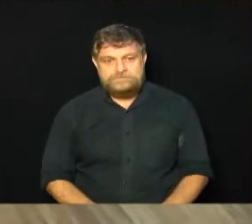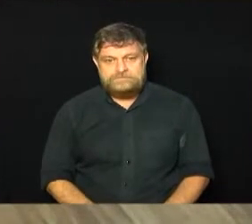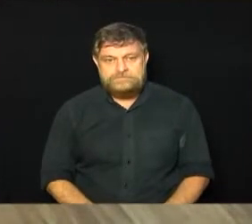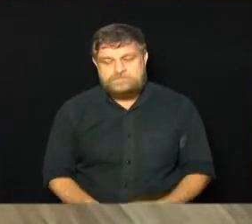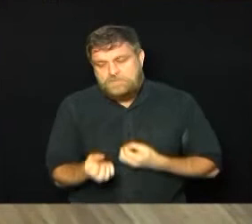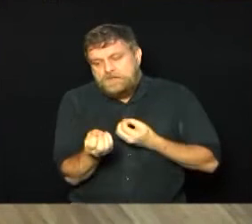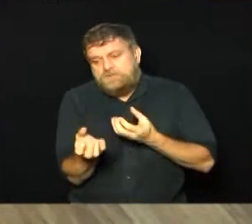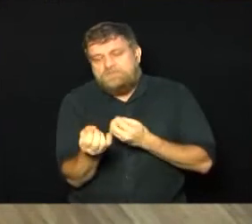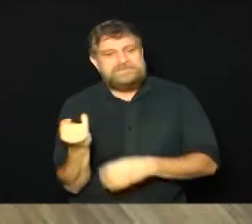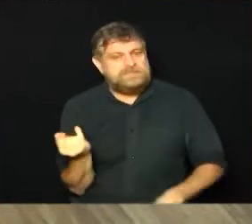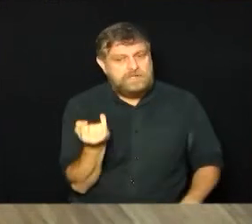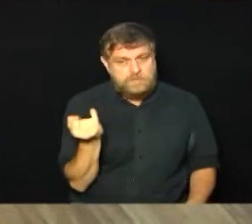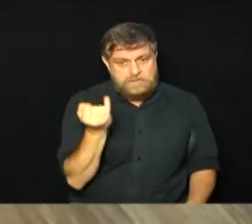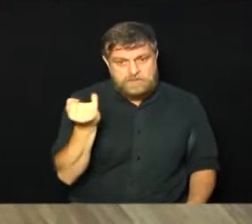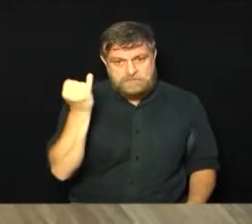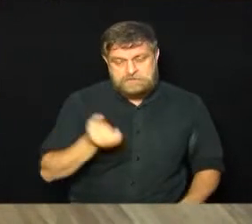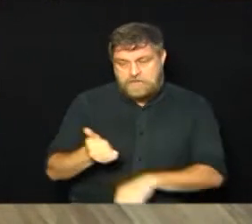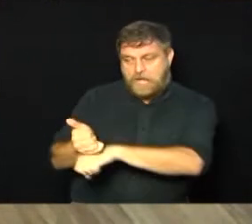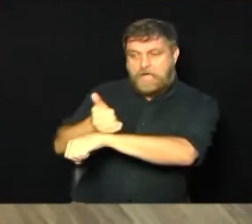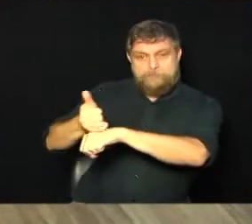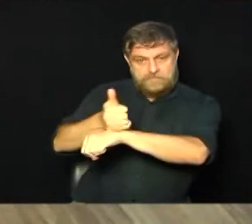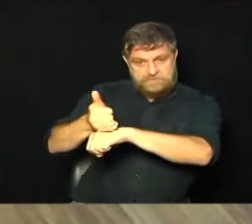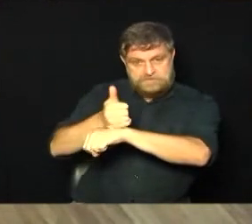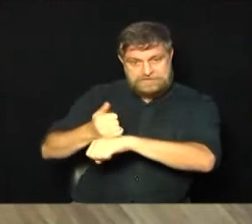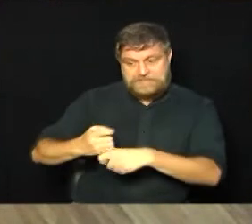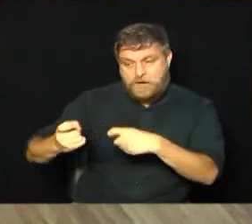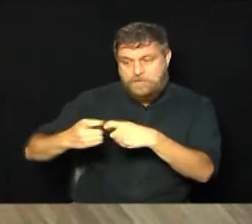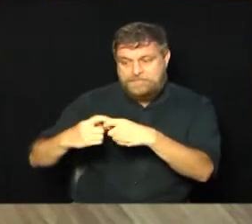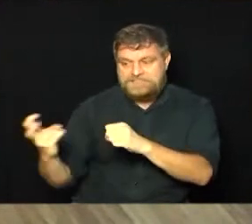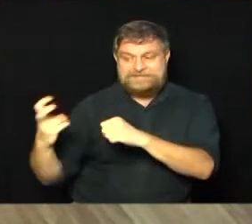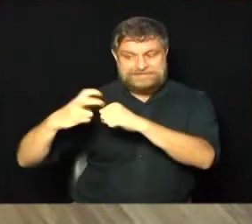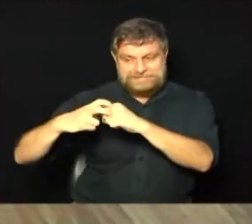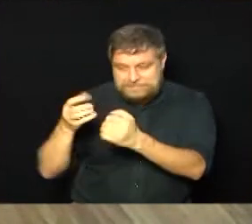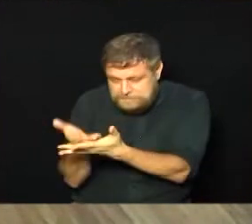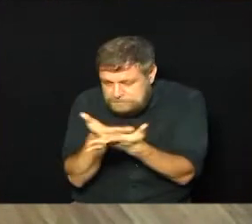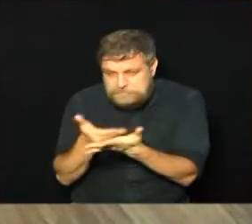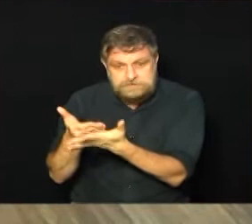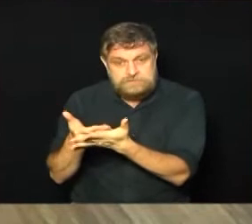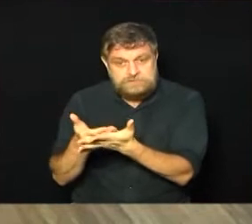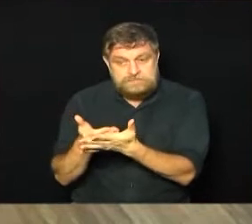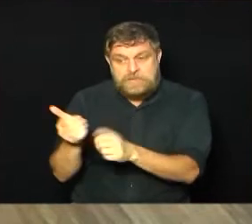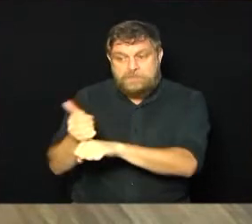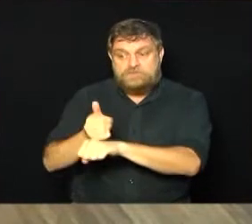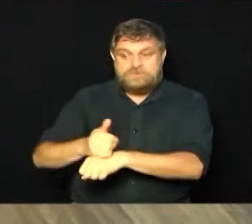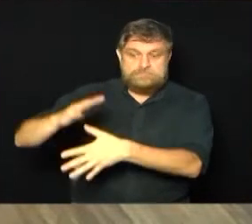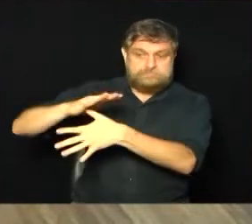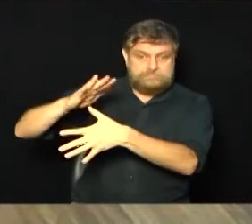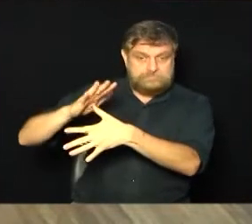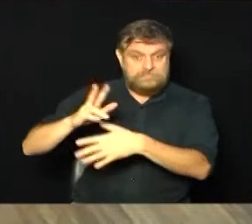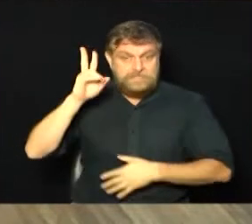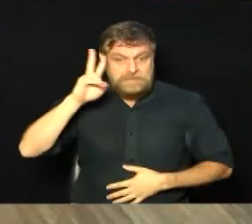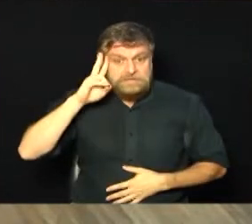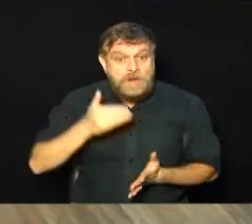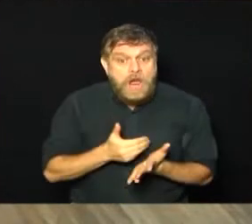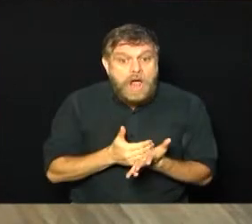Informação importante, então, da especialista, da infectologista Raquel Stuck. Lembrando, hein? A data para o